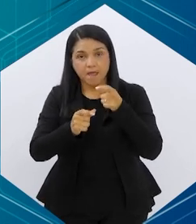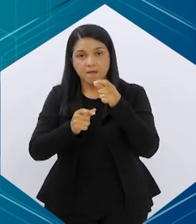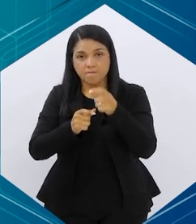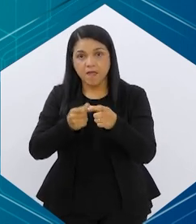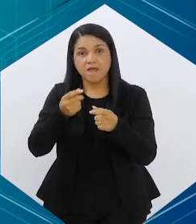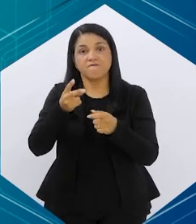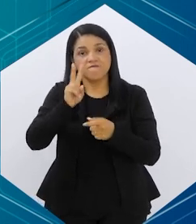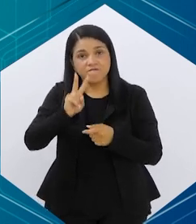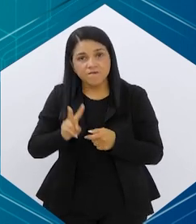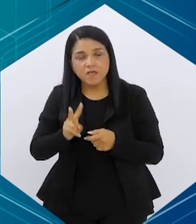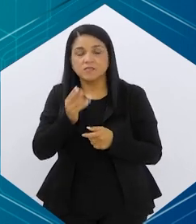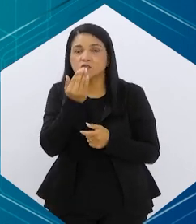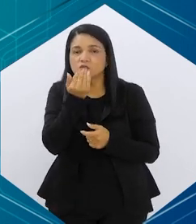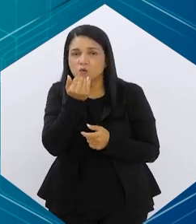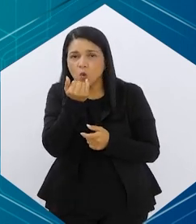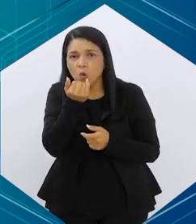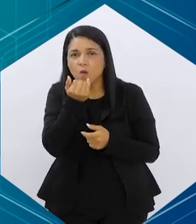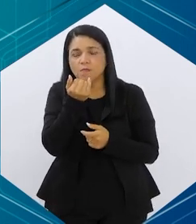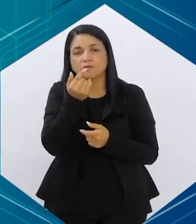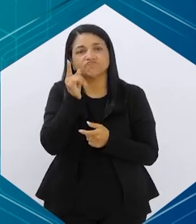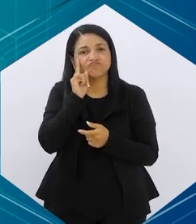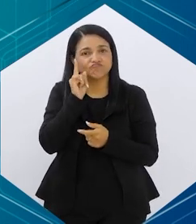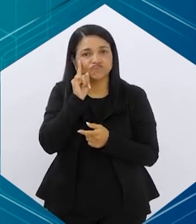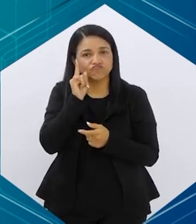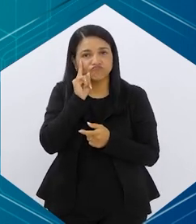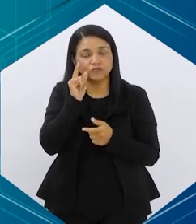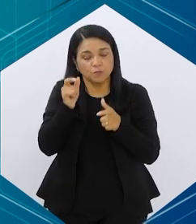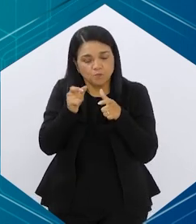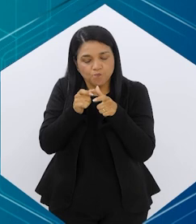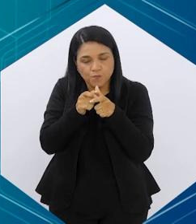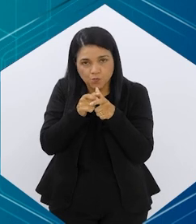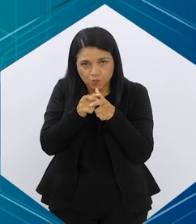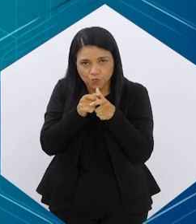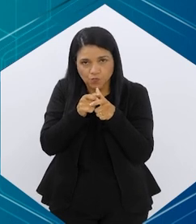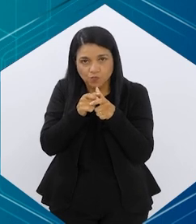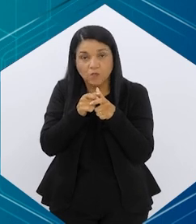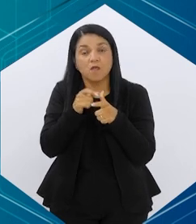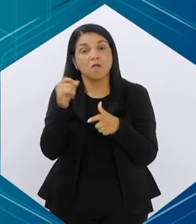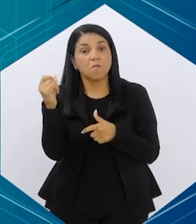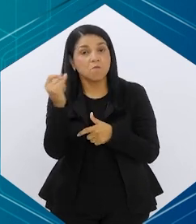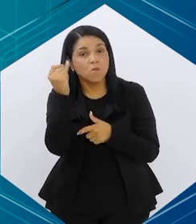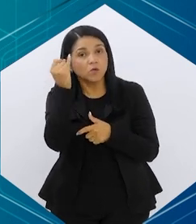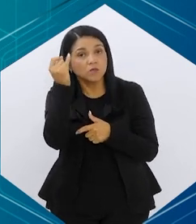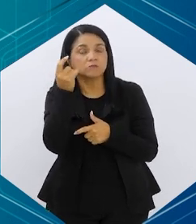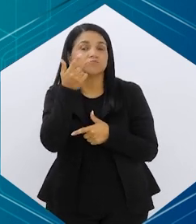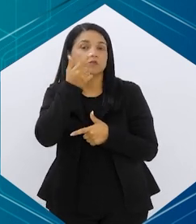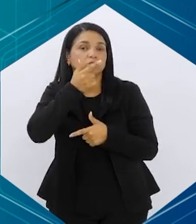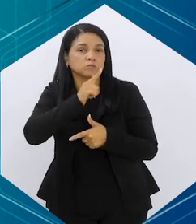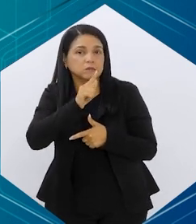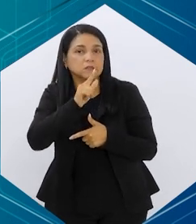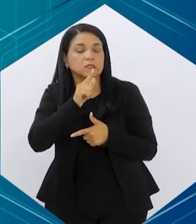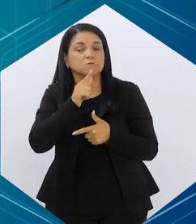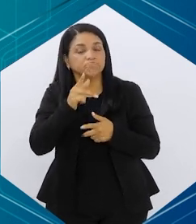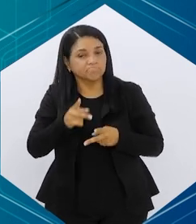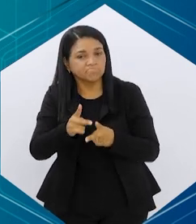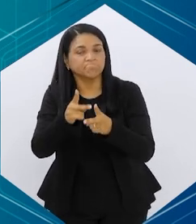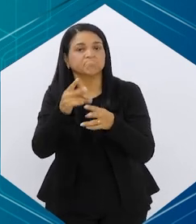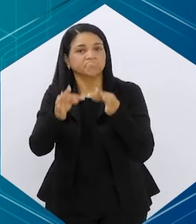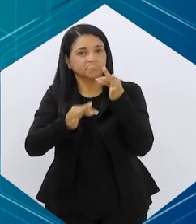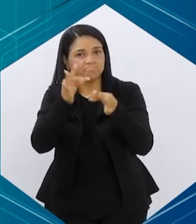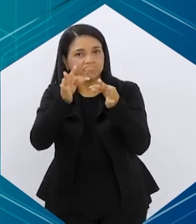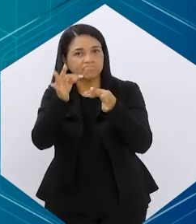aumentar o número de vezes que esse paciente come numa menor quantidade. E isso vai fazer com que ele consiga ter aderência ao